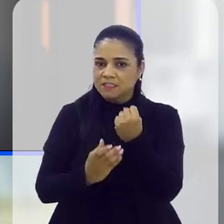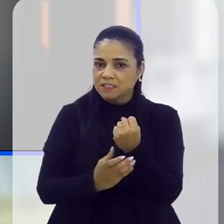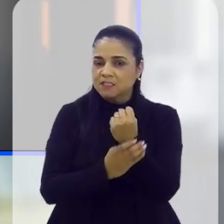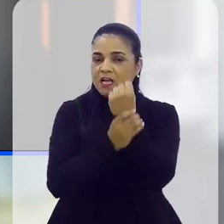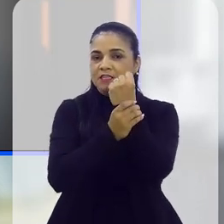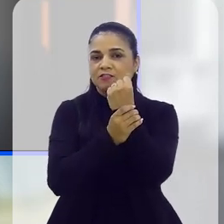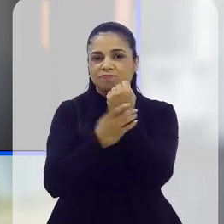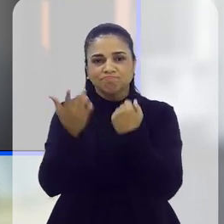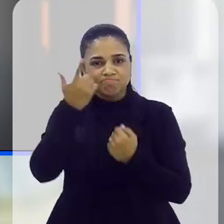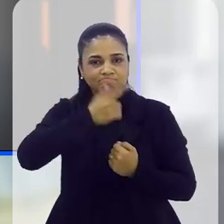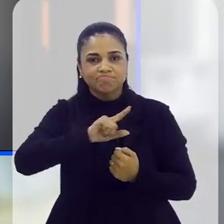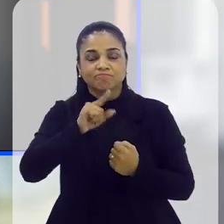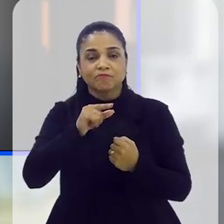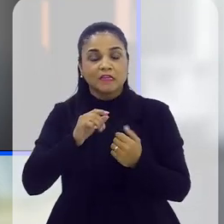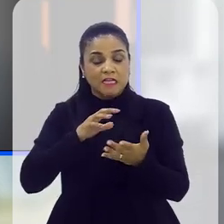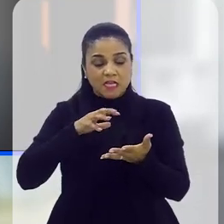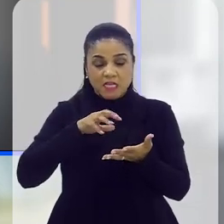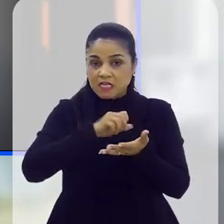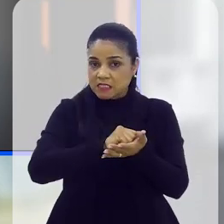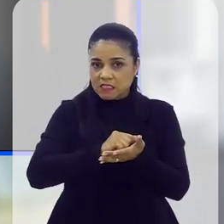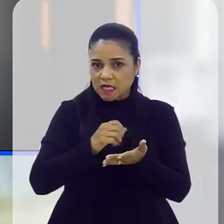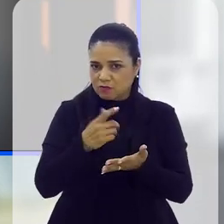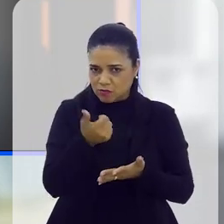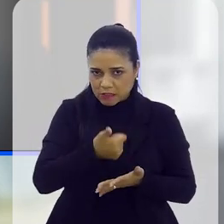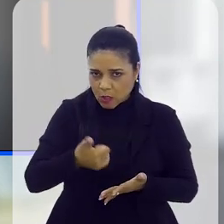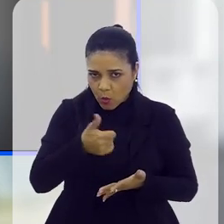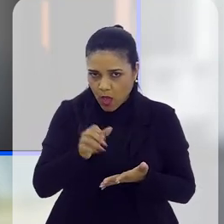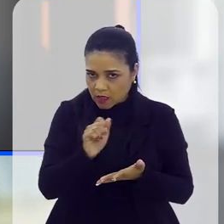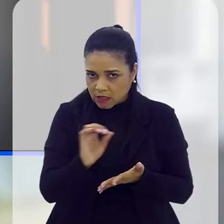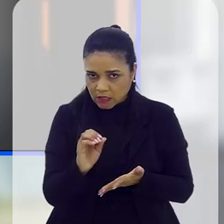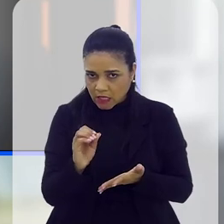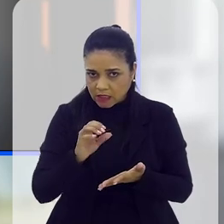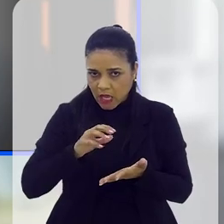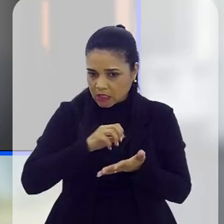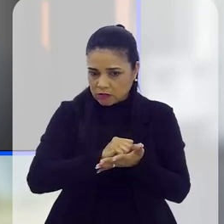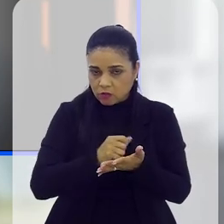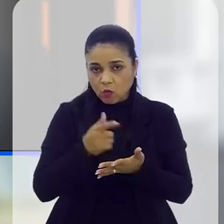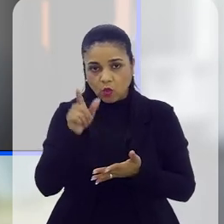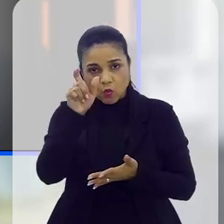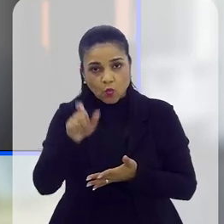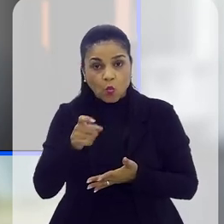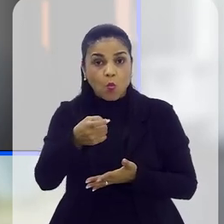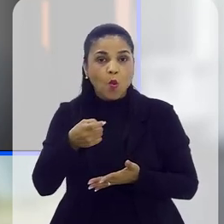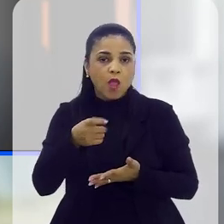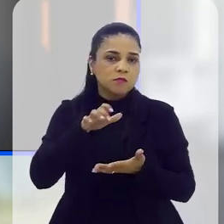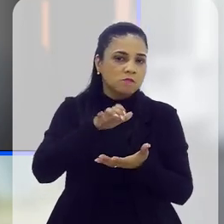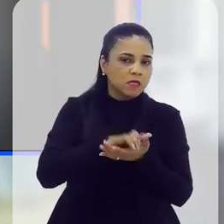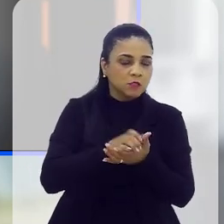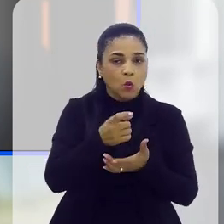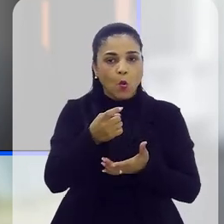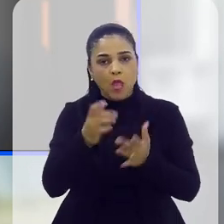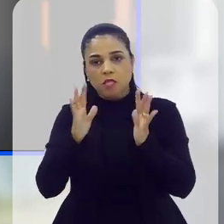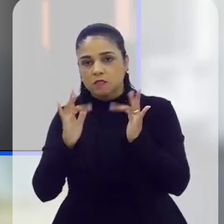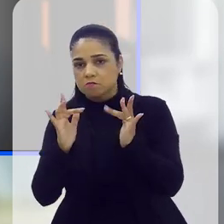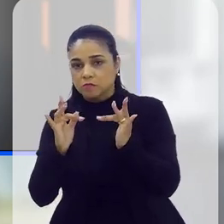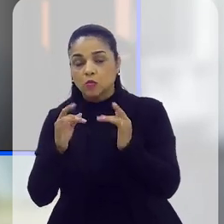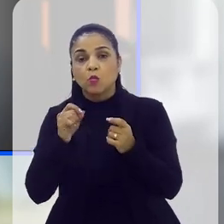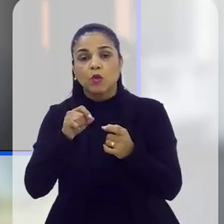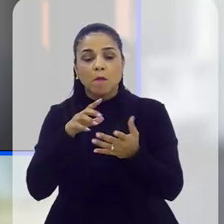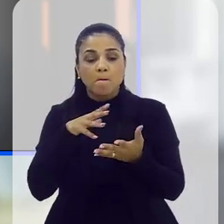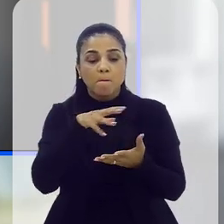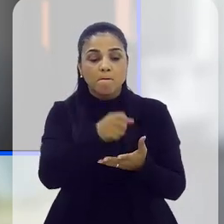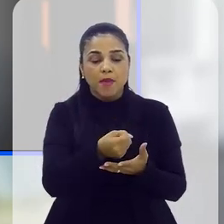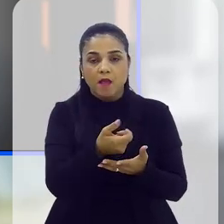dela, porque não fica registrado no celular dela nada, né, Rafael? Se o agressor, o ex-companheiro, o companheiro, enfim,